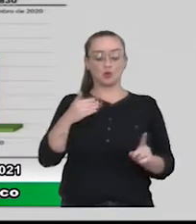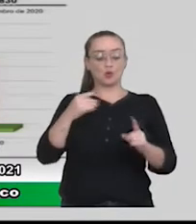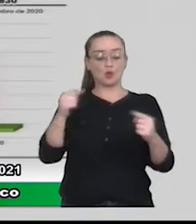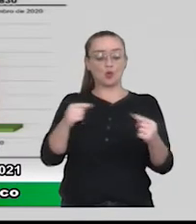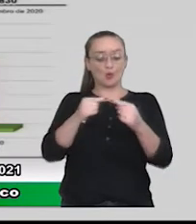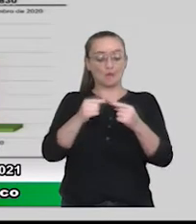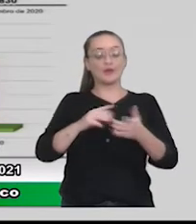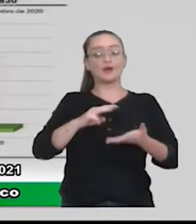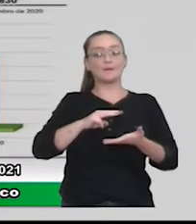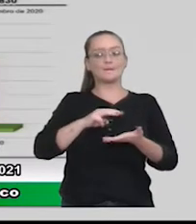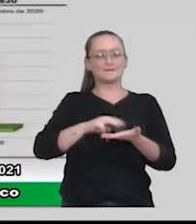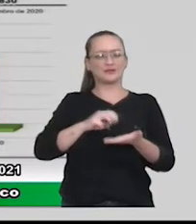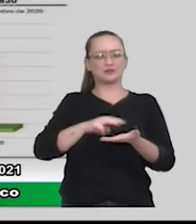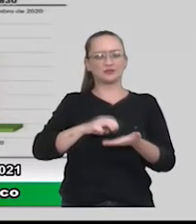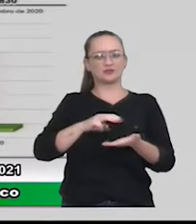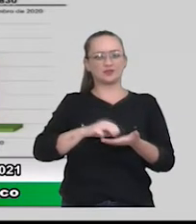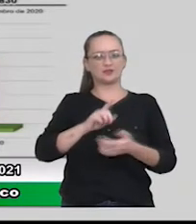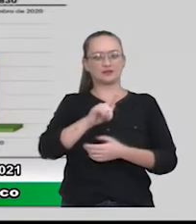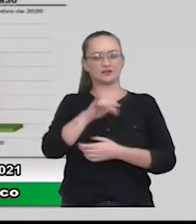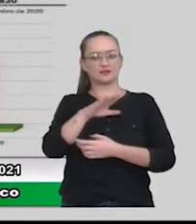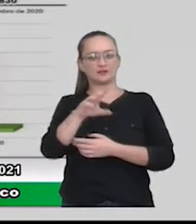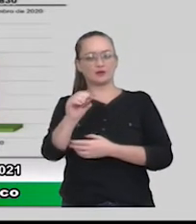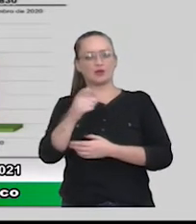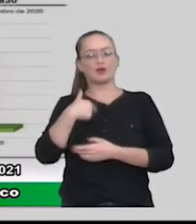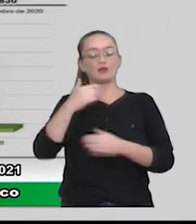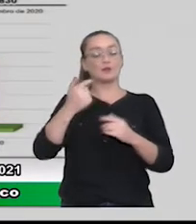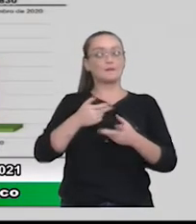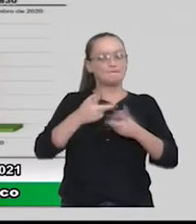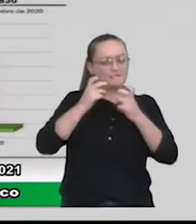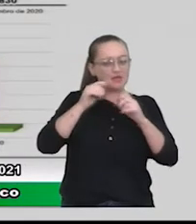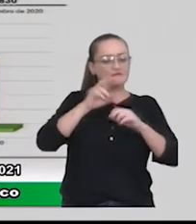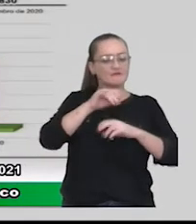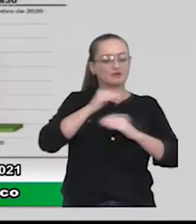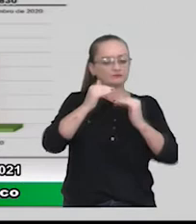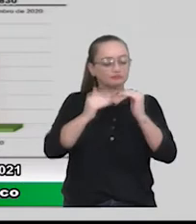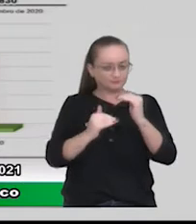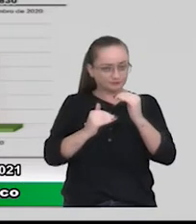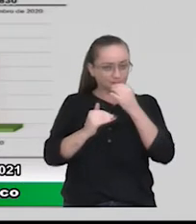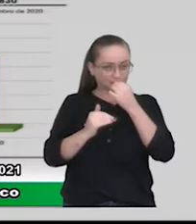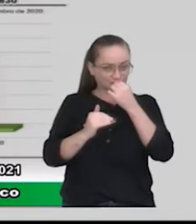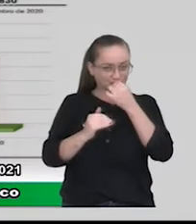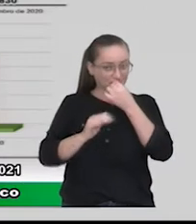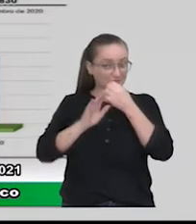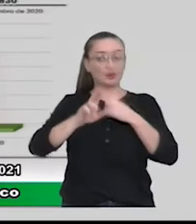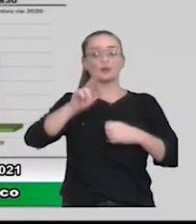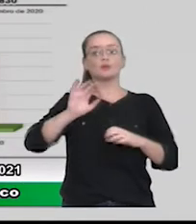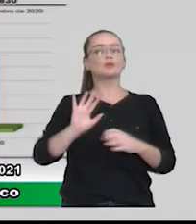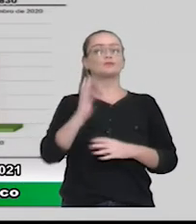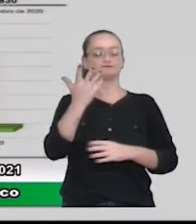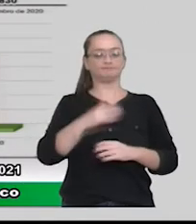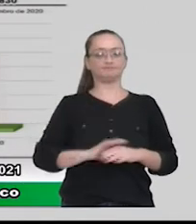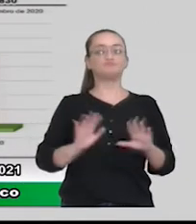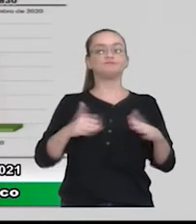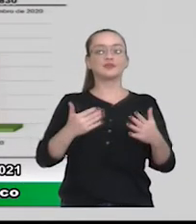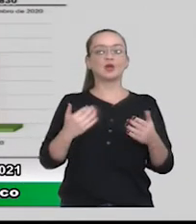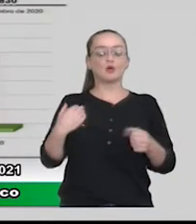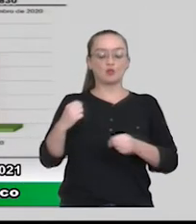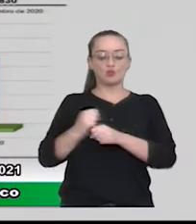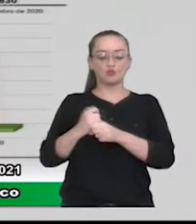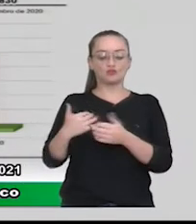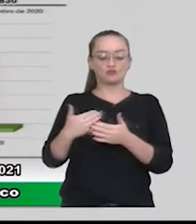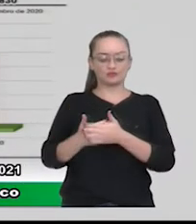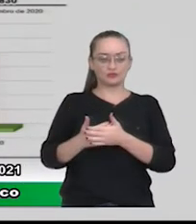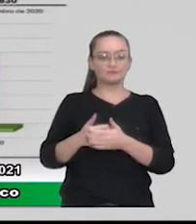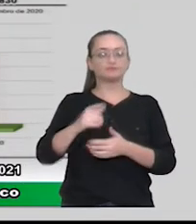do cálculo, normalmente na LDO a gente prevê o déficit, a gente prevê o pior cenário, mas isso nunca ocorreu. Então, nos últimos anos a gente